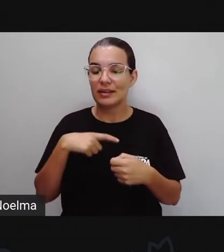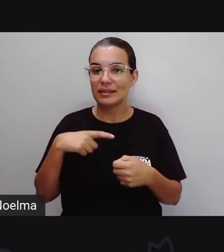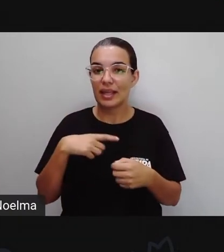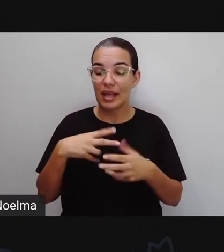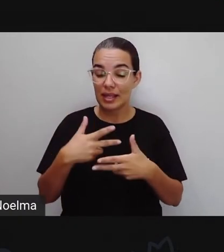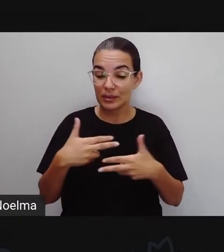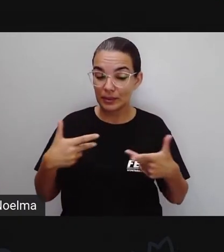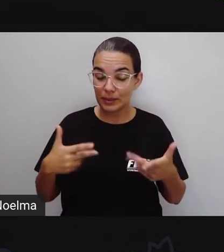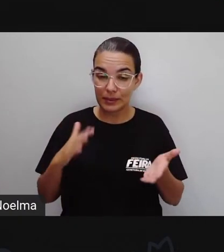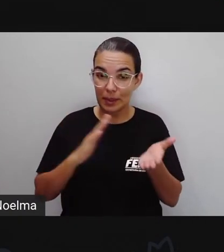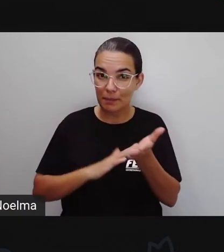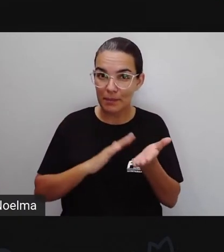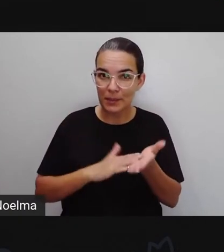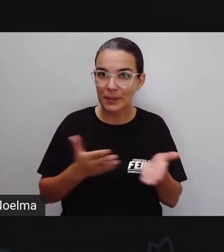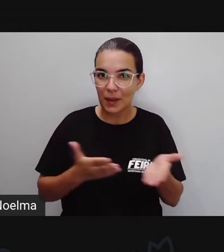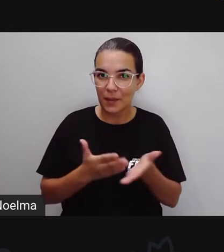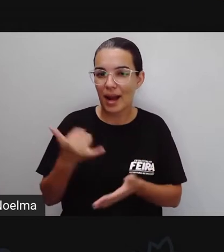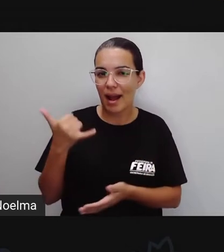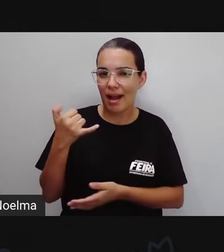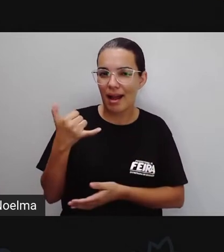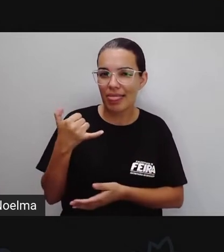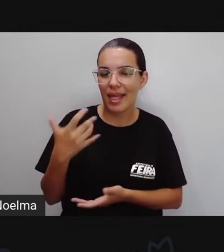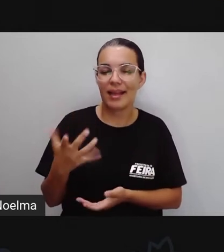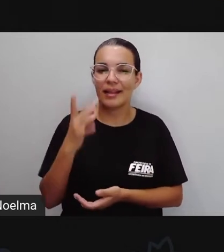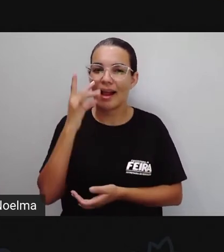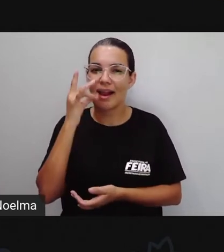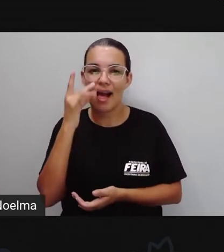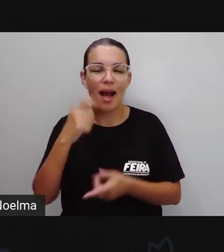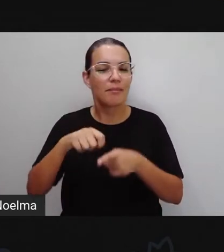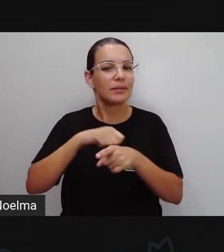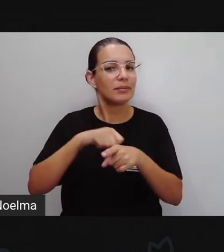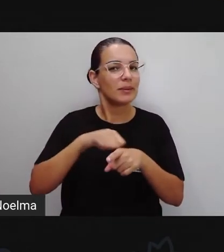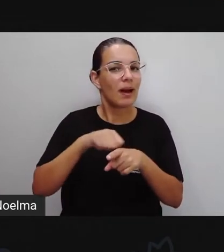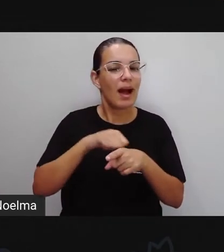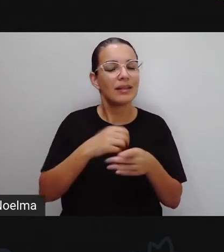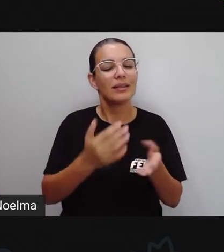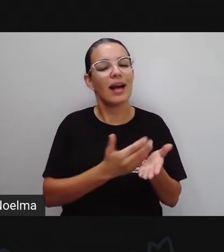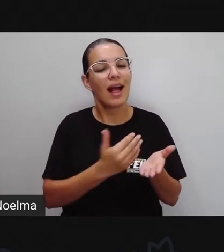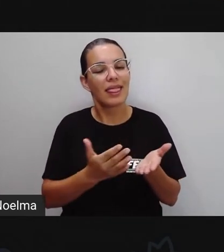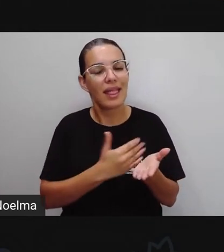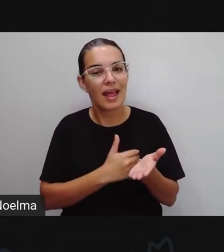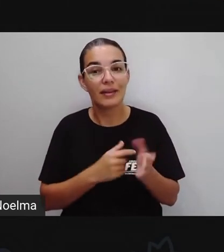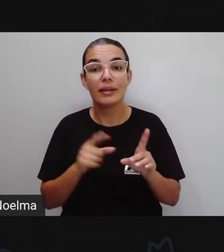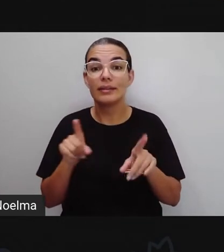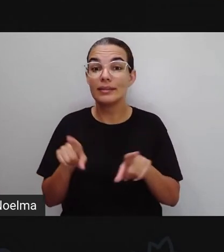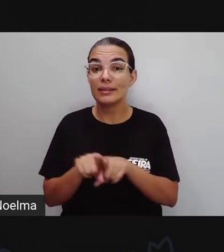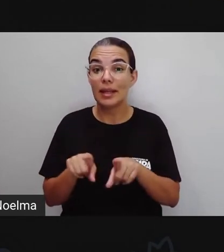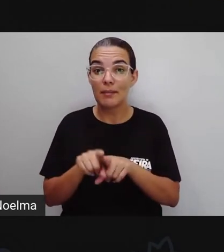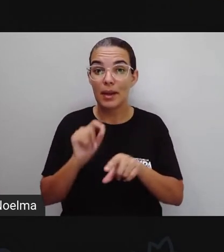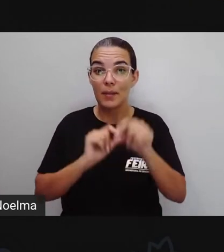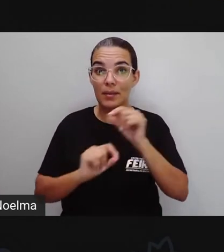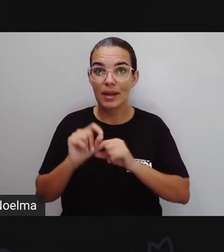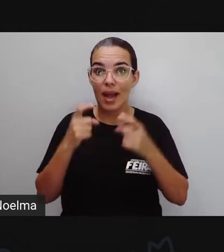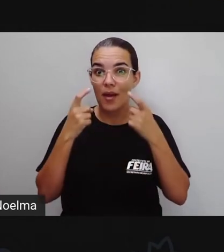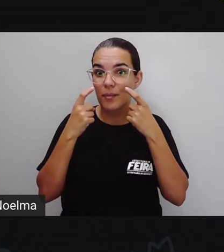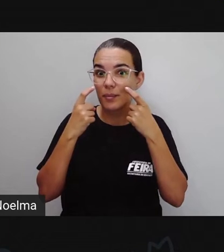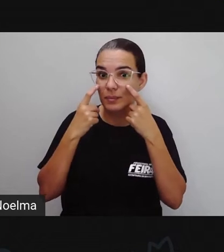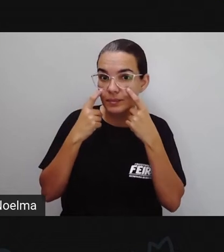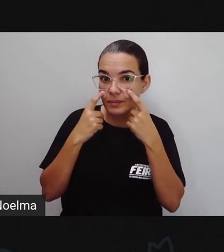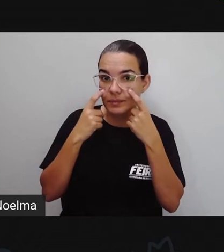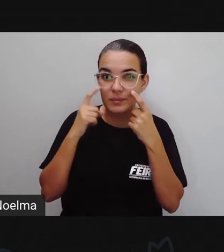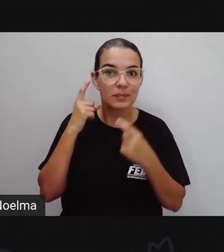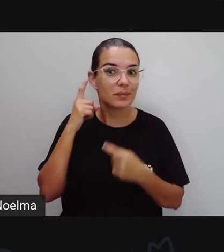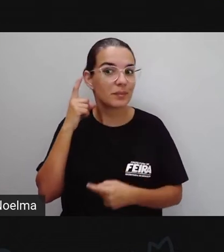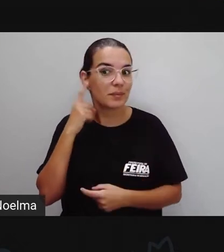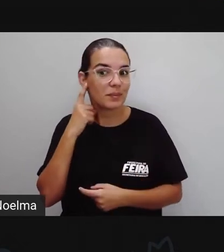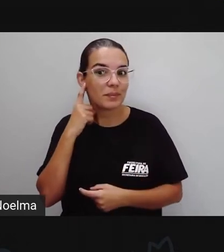certo? Caderno, caneta, lápis, borracha e também aí olhos e ouvidos sempre atentos a tudo que